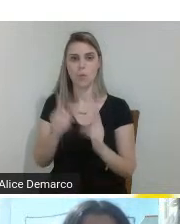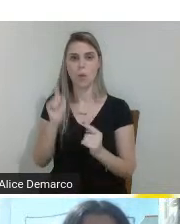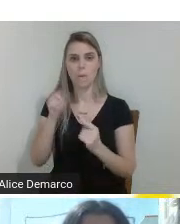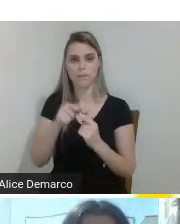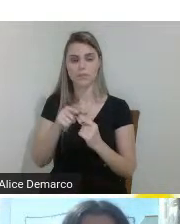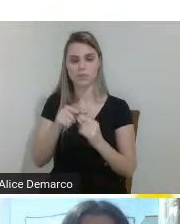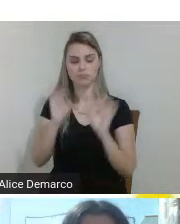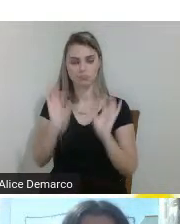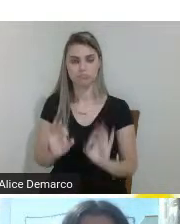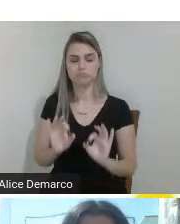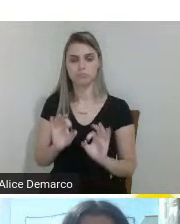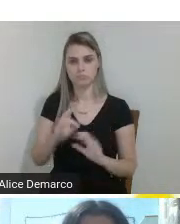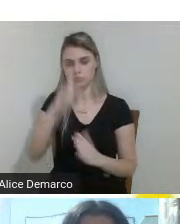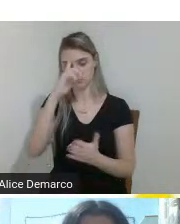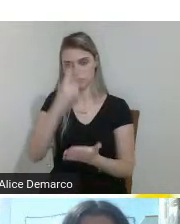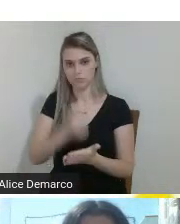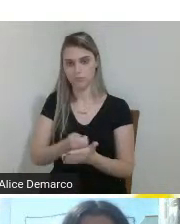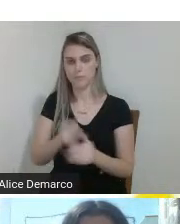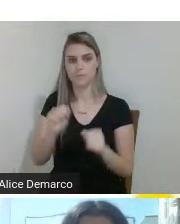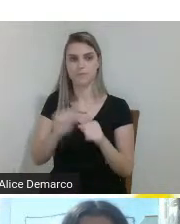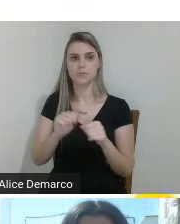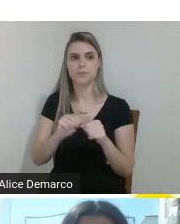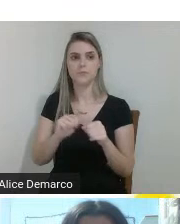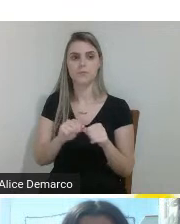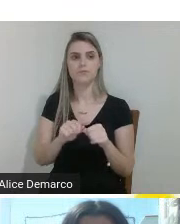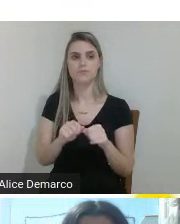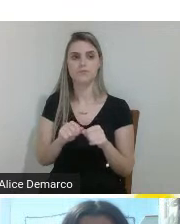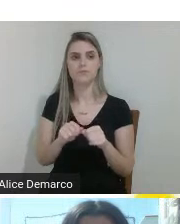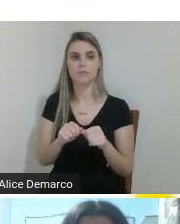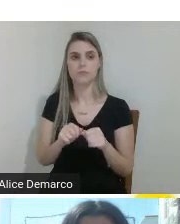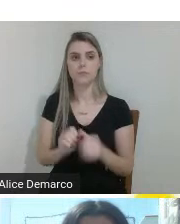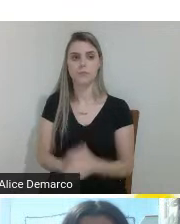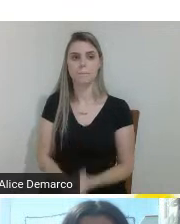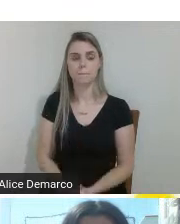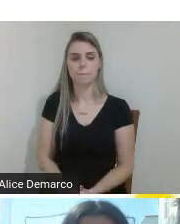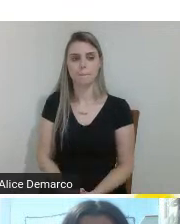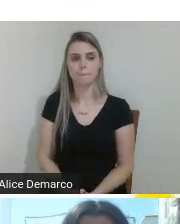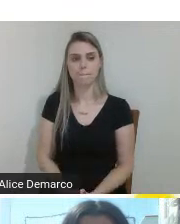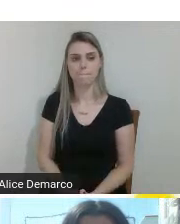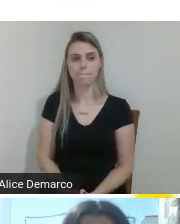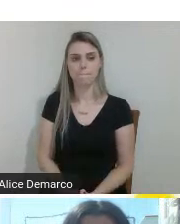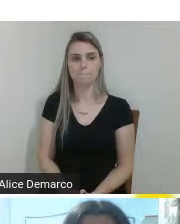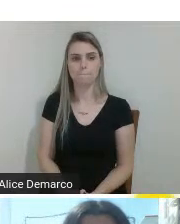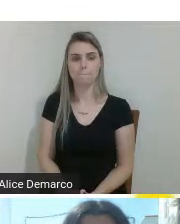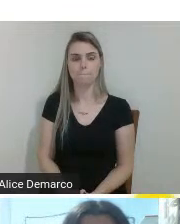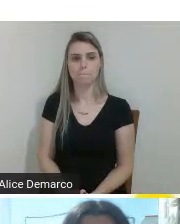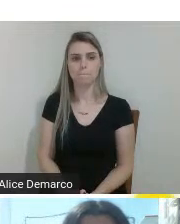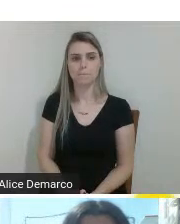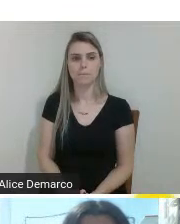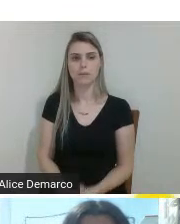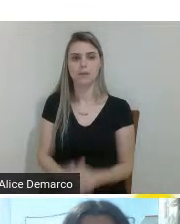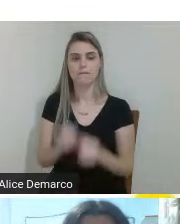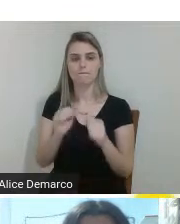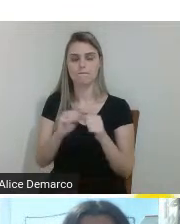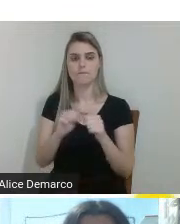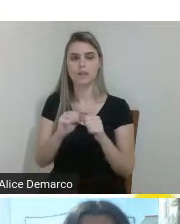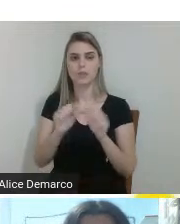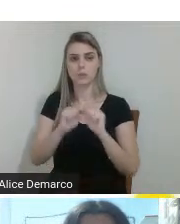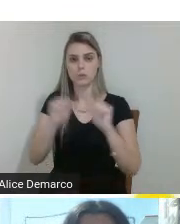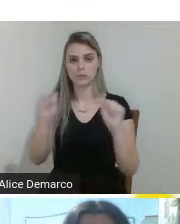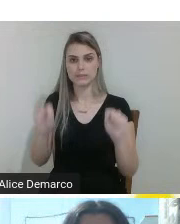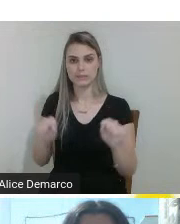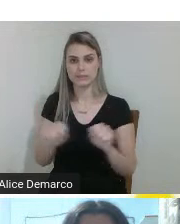definidos a gente fez um que a gente faz a construção em um software e